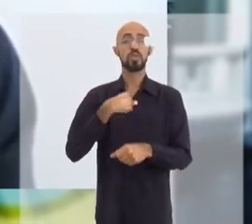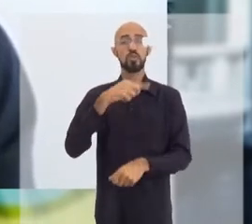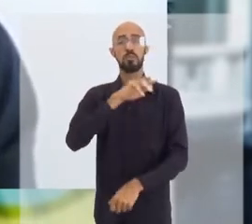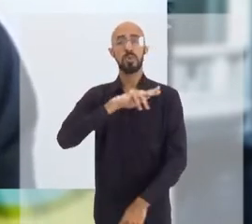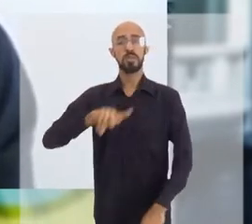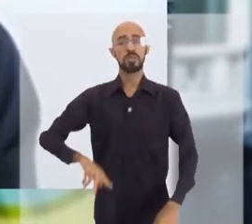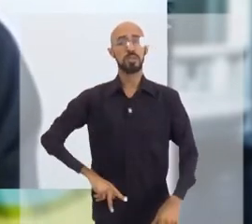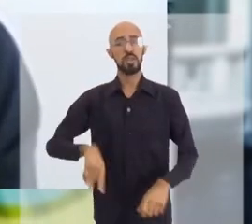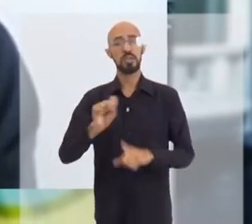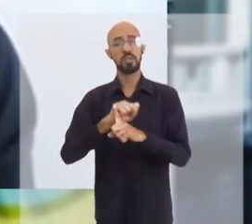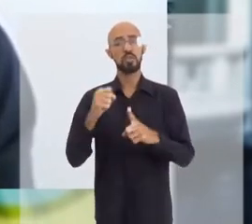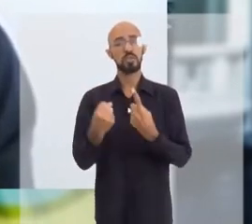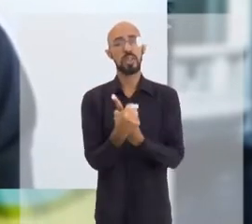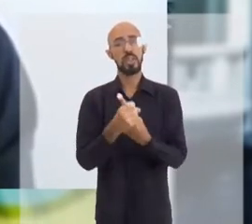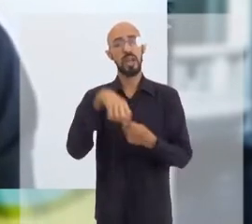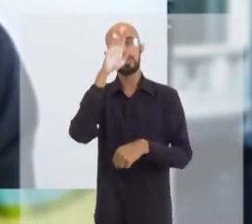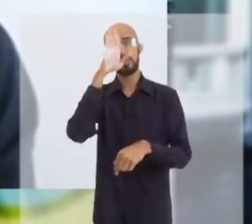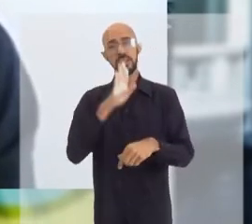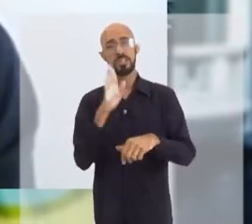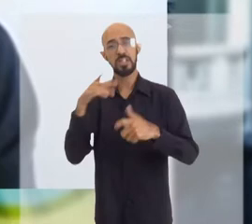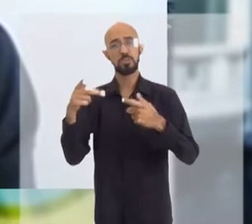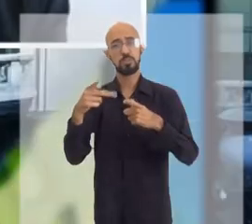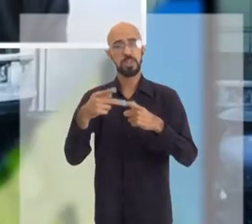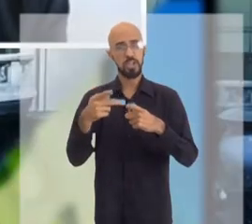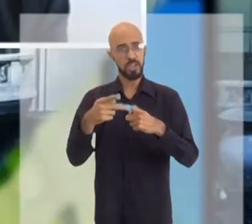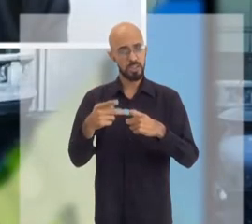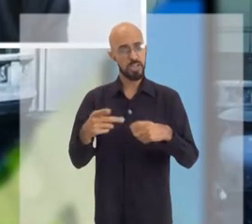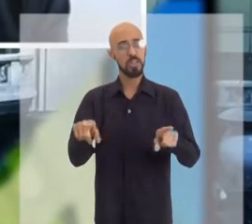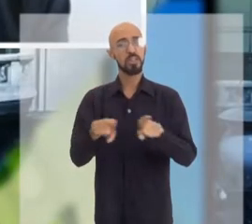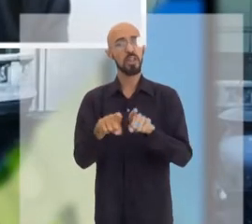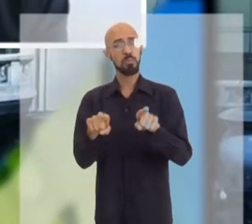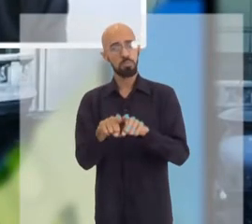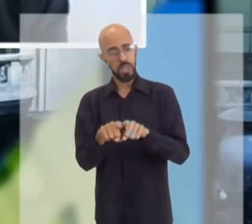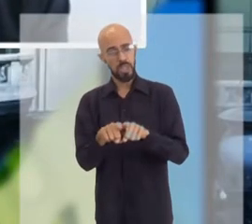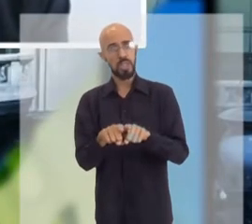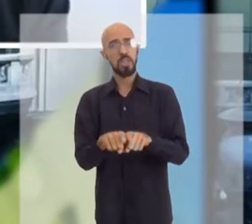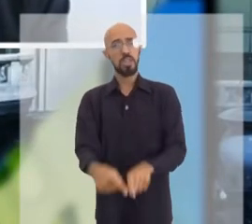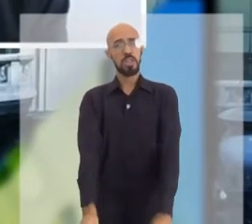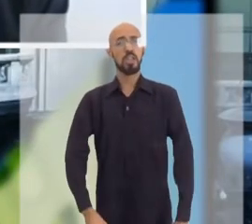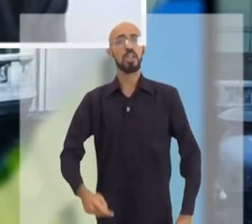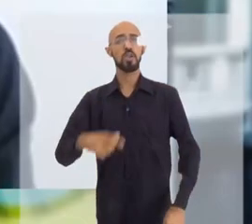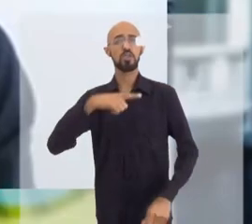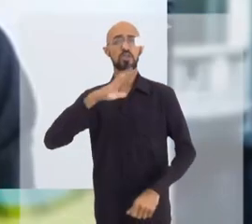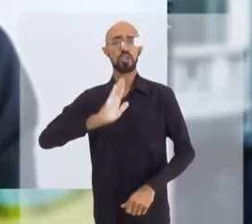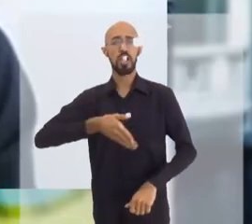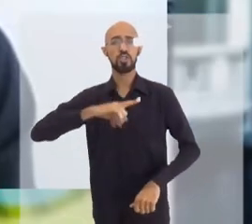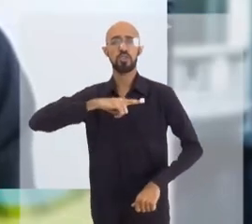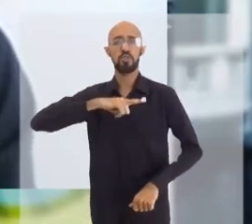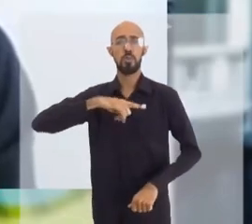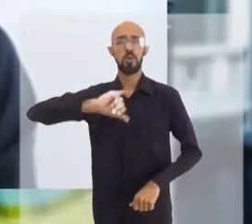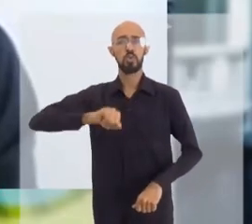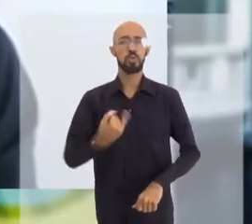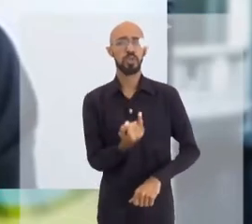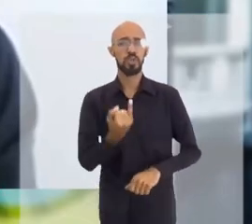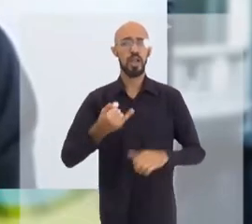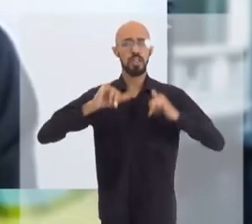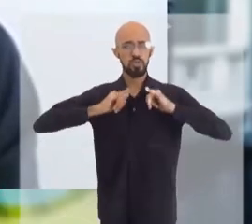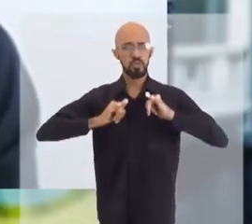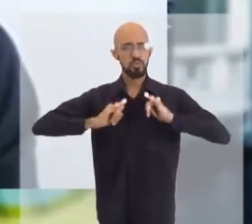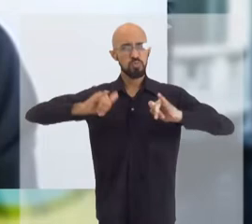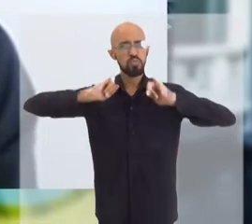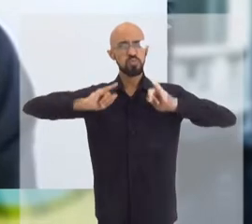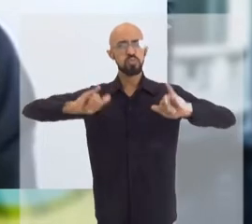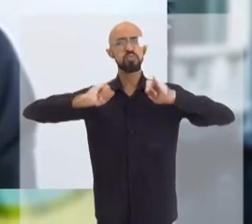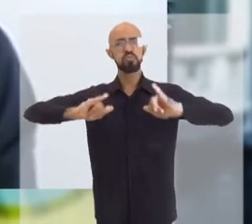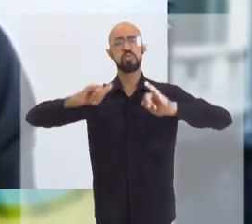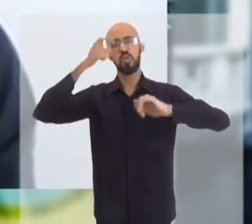Imunizações da Sociedade Brasileira de Pediatria também, onde a gente teve oportunidade de lançar inúmeras campanhas de